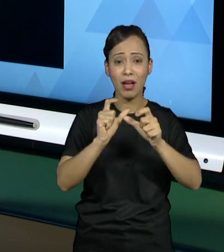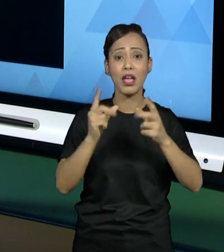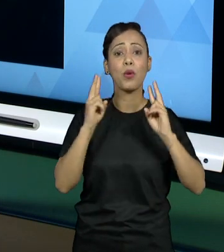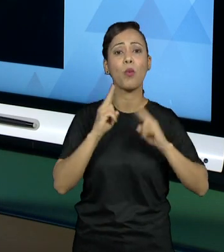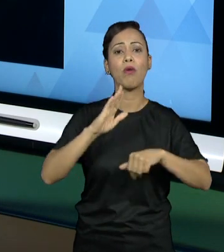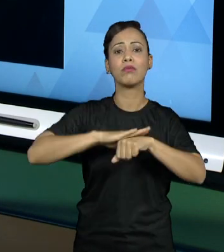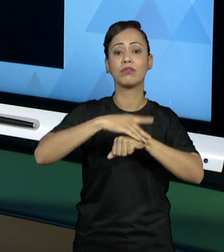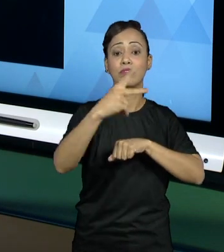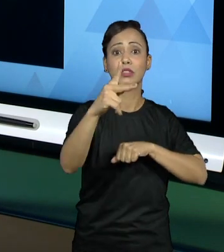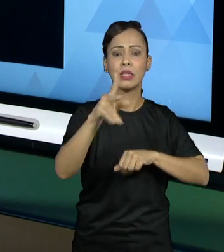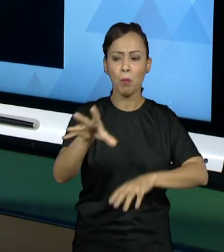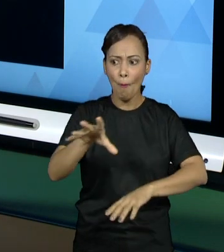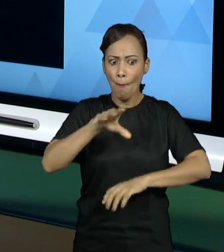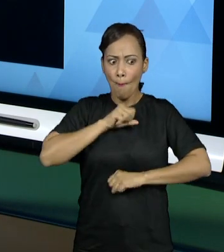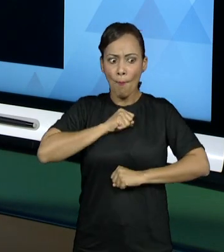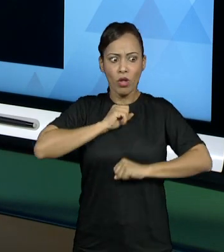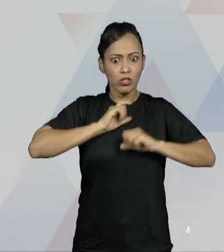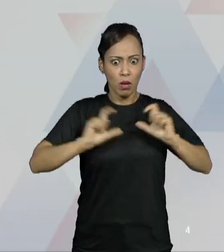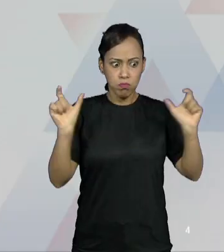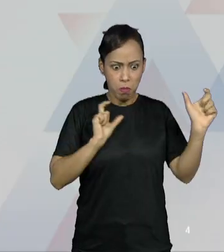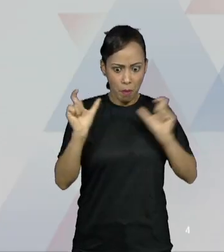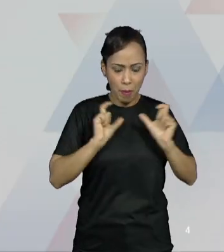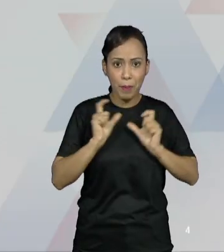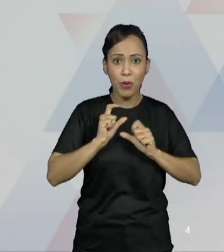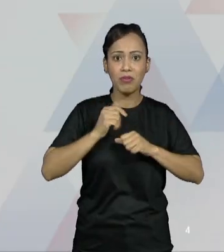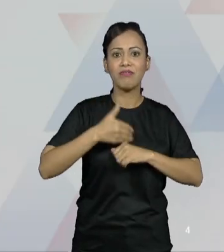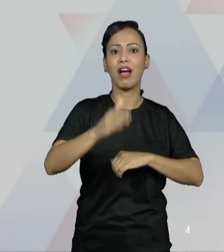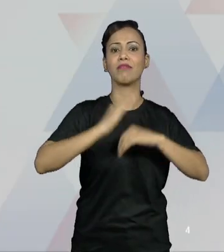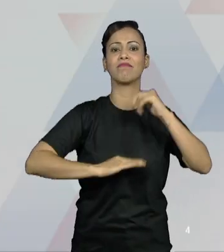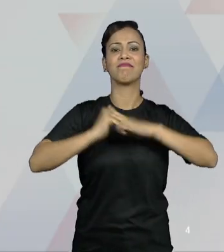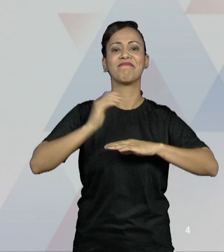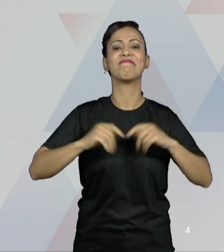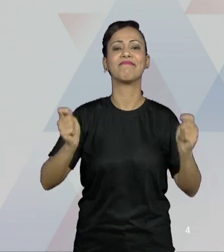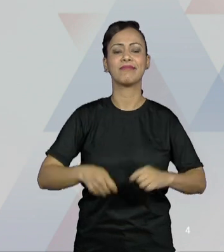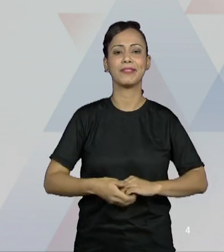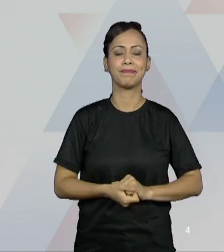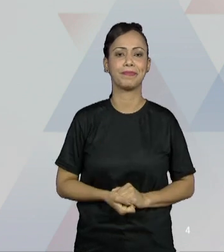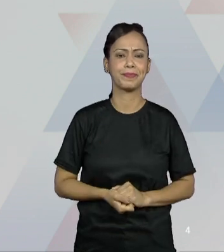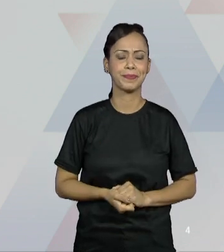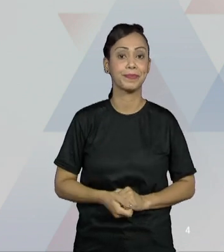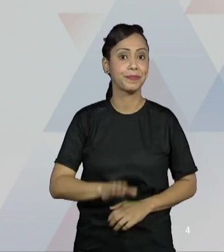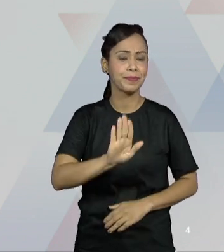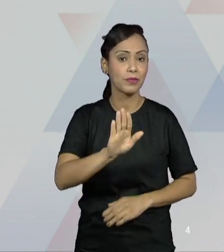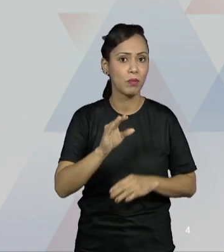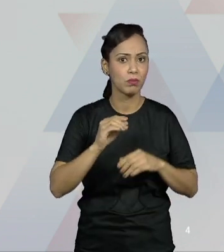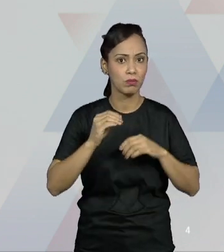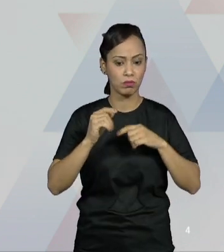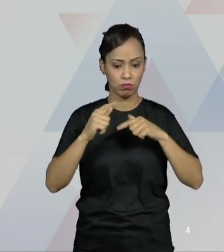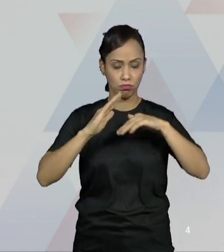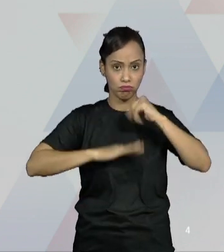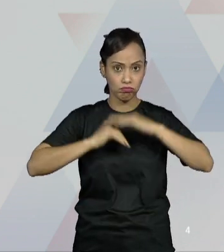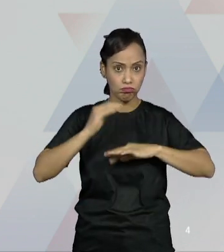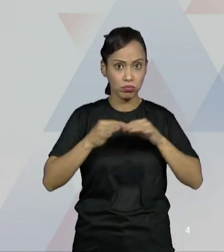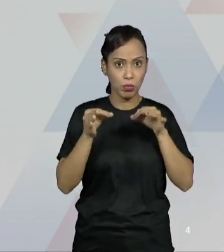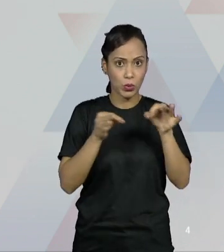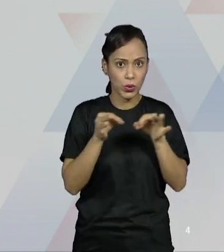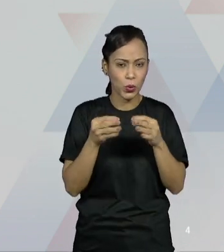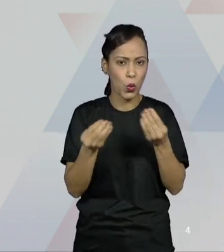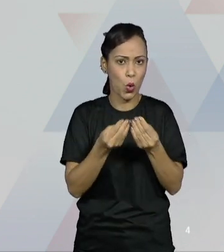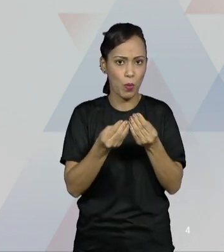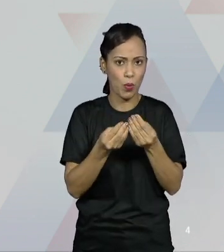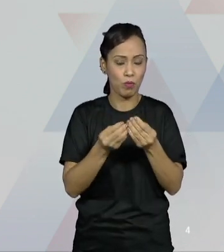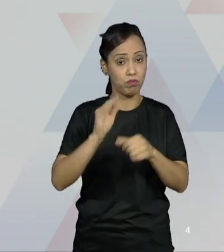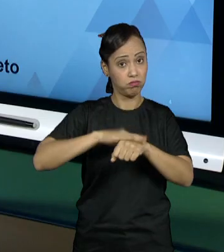você puder de cada uma delas e coloque em prática. Para o desenvolvimento do projeto, você vai ter que montar uma